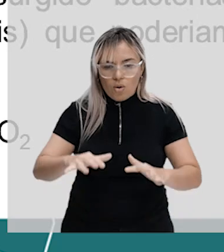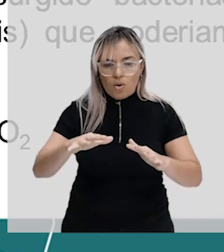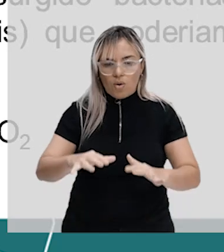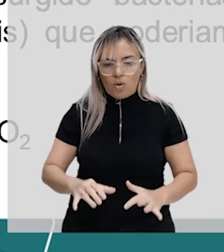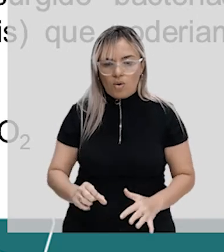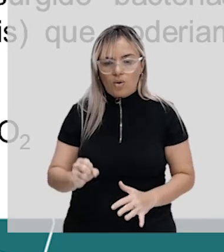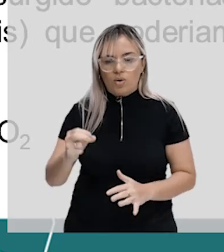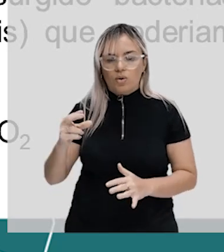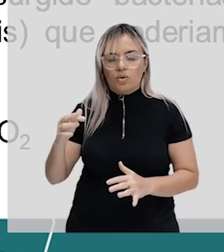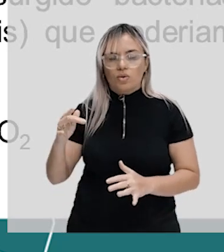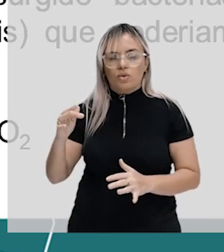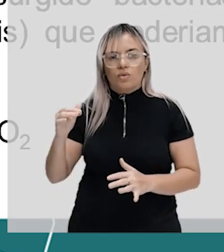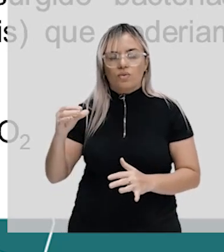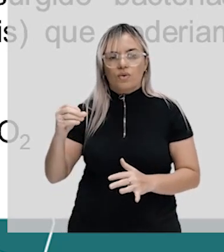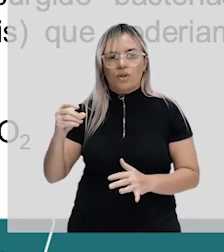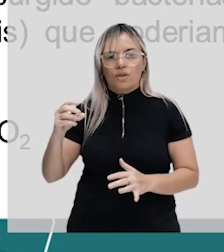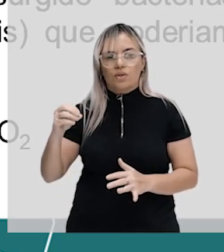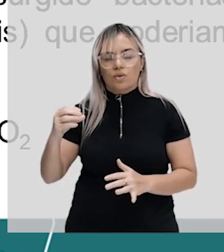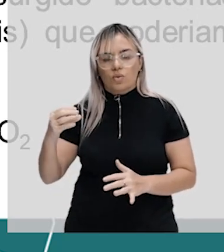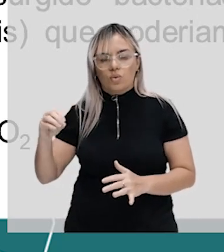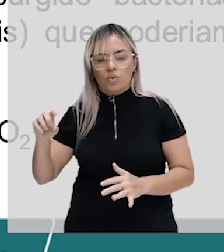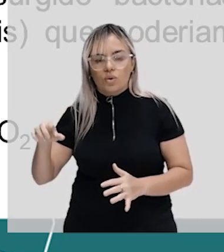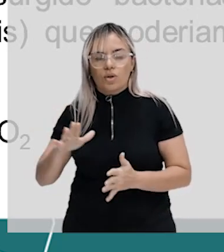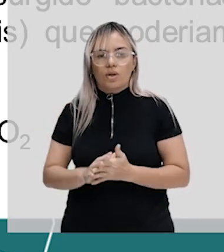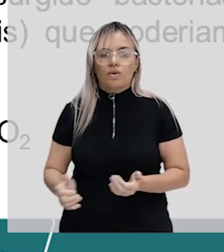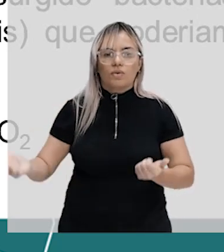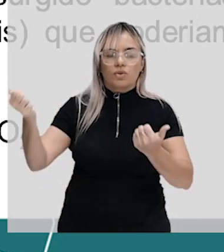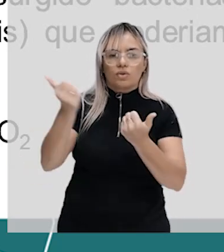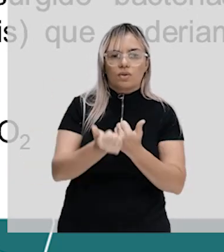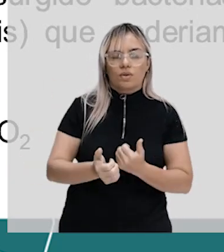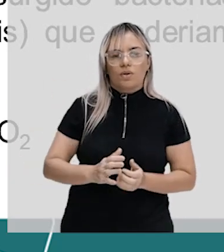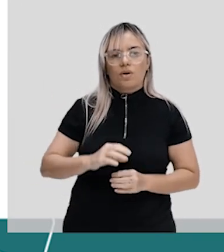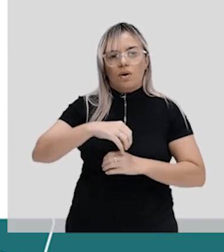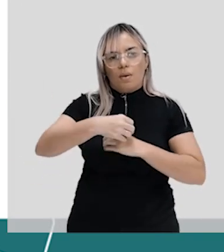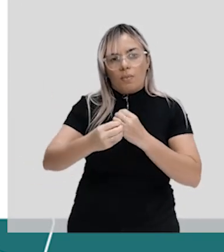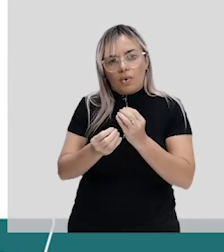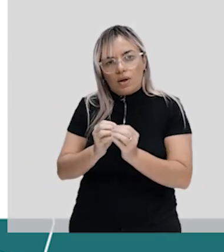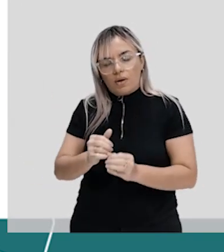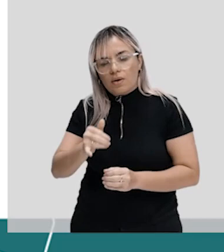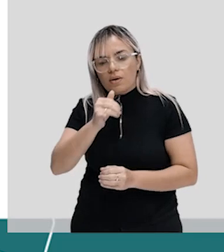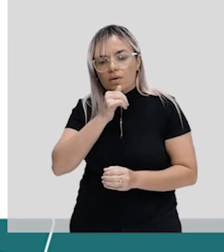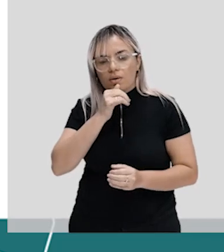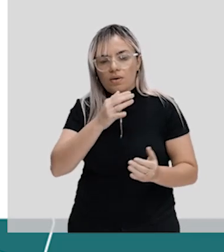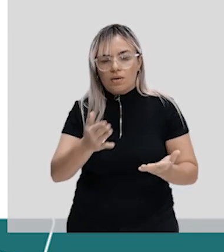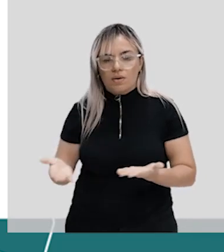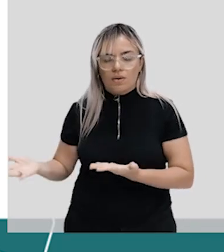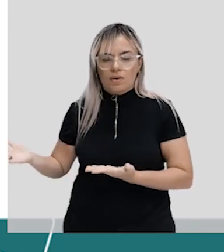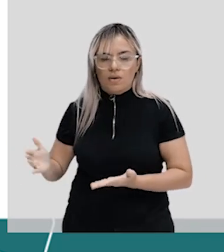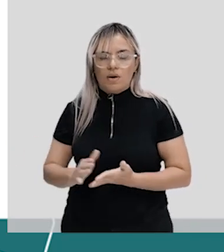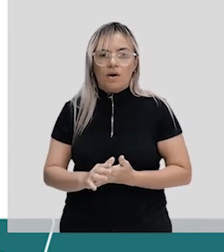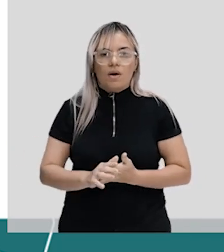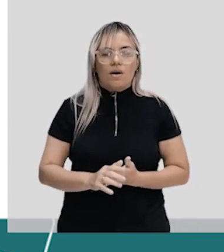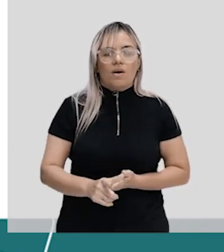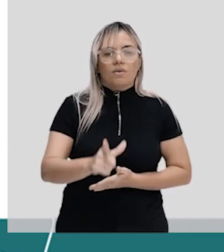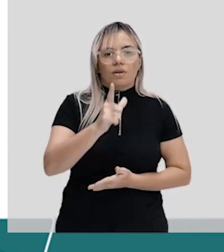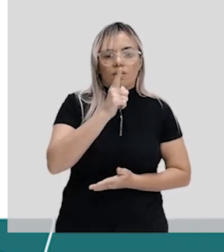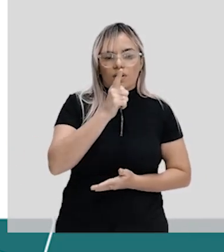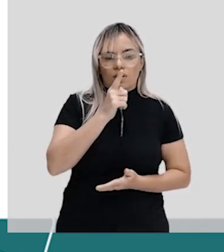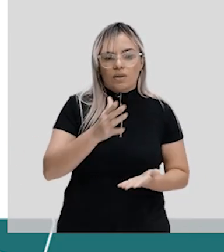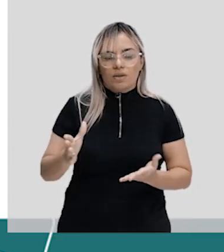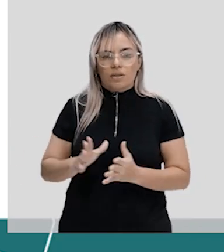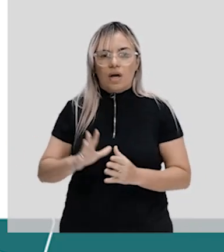substituído pela molécula de água. E aí, com o tempo, ocorreu esse acúmulo de oxigênio na atmosfera.